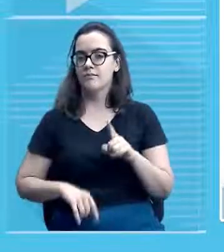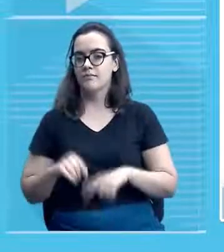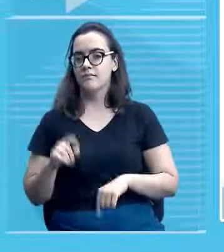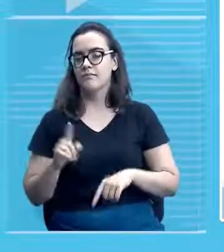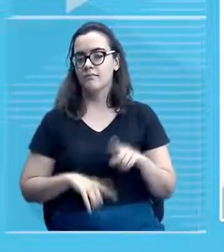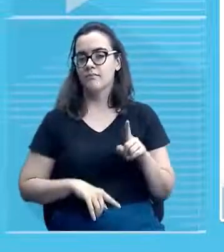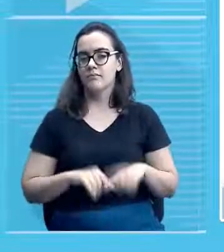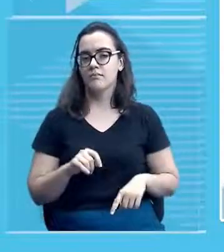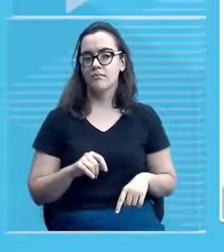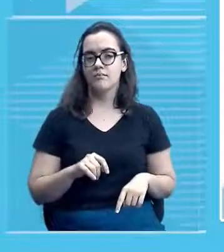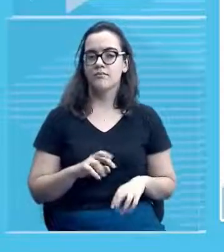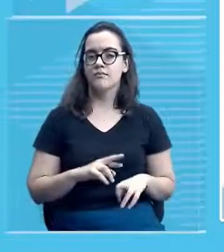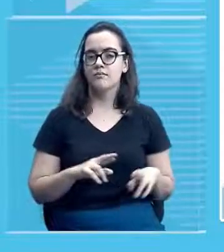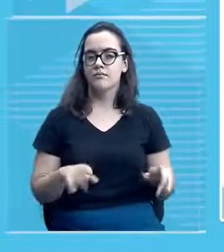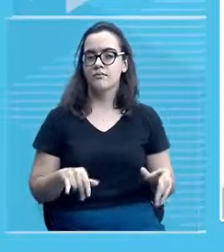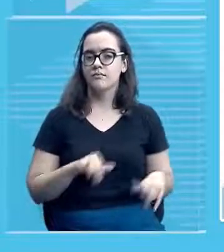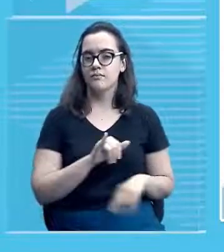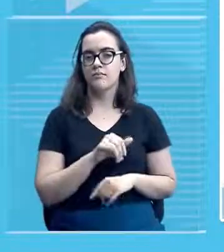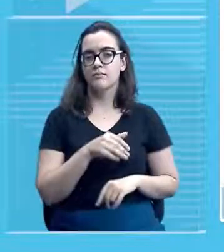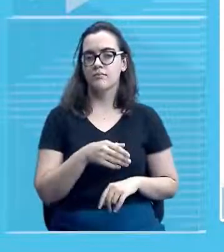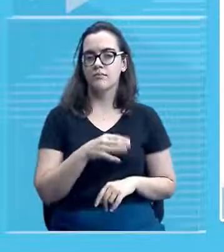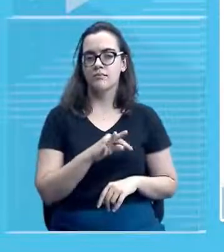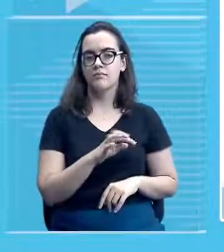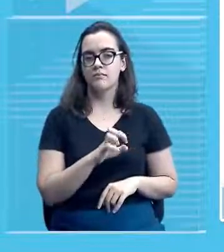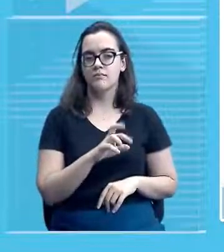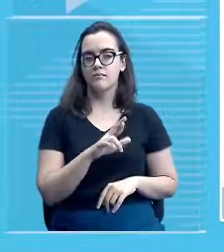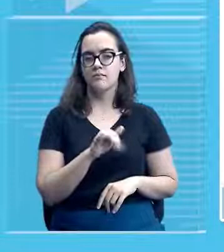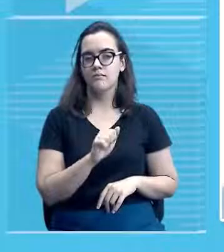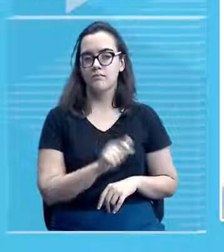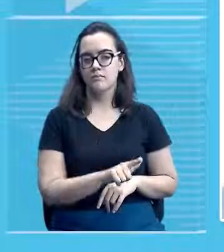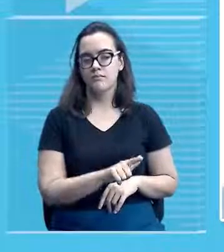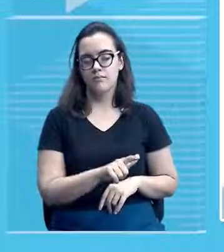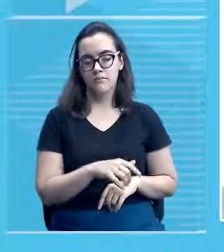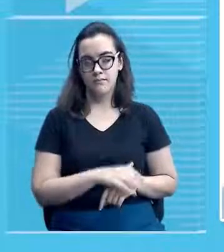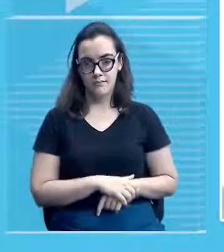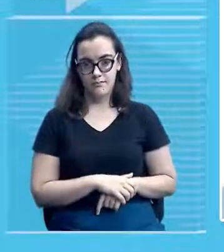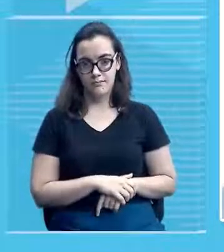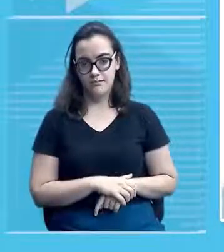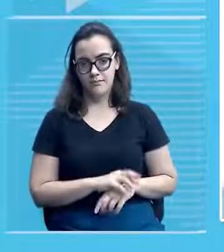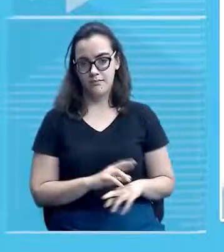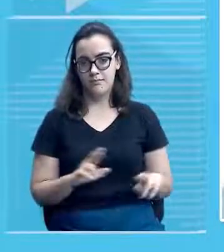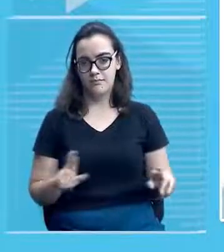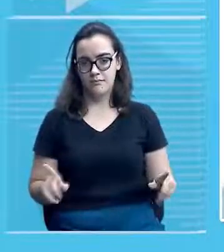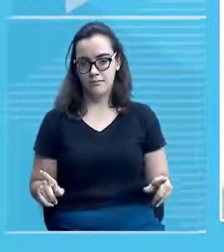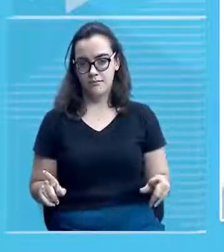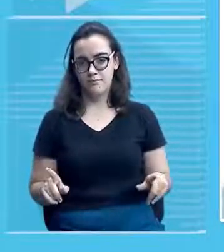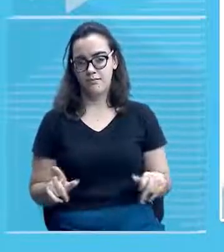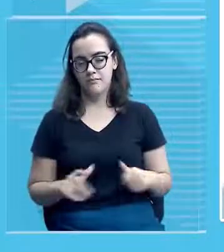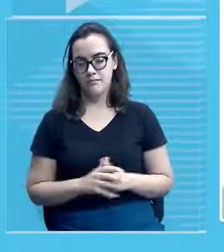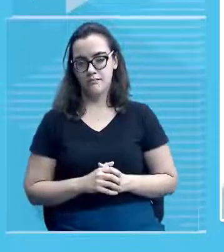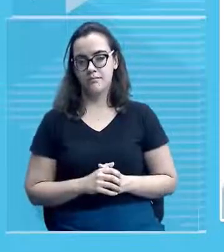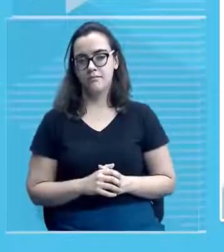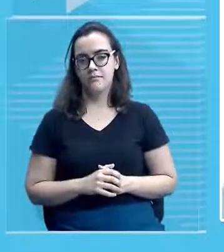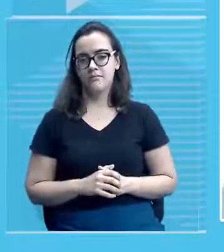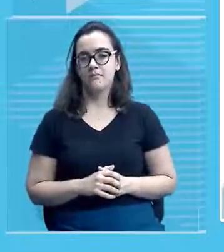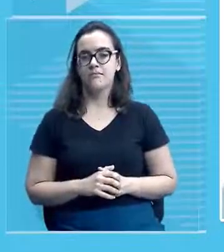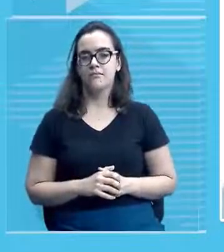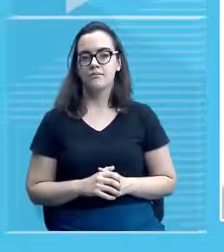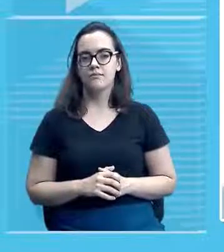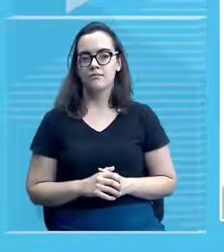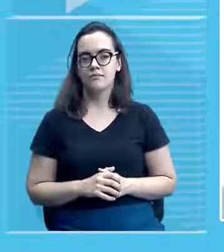referindo exatamente aquele patrimônio que não é tocável ou seja o patrimônio intangível aquilo